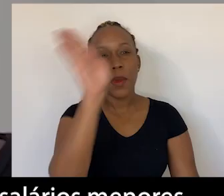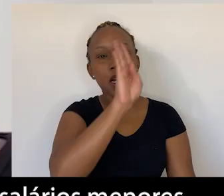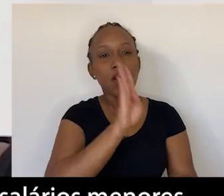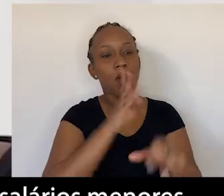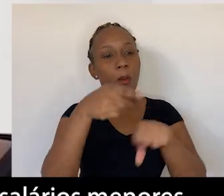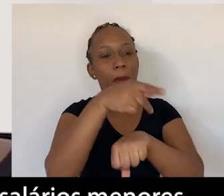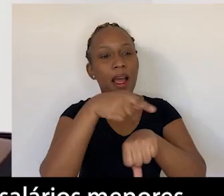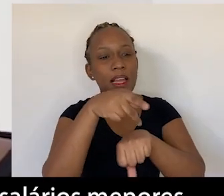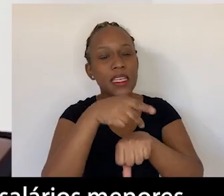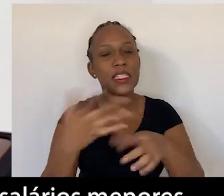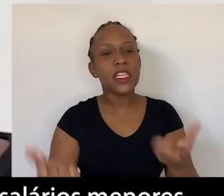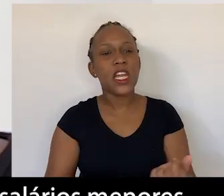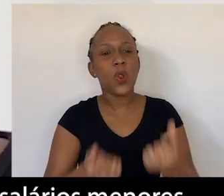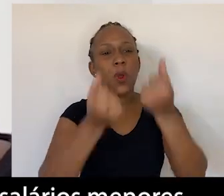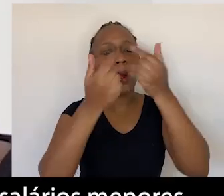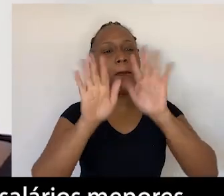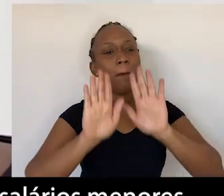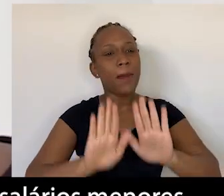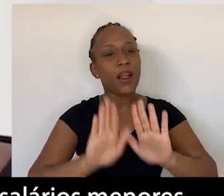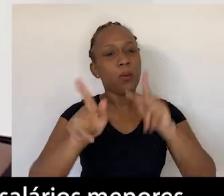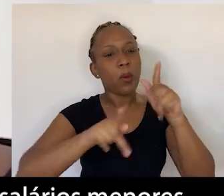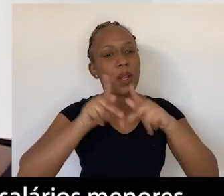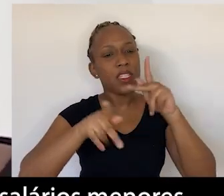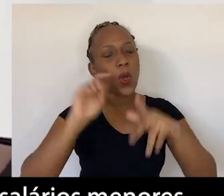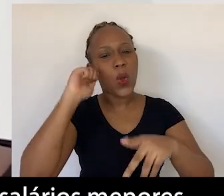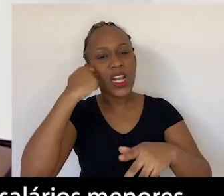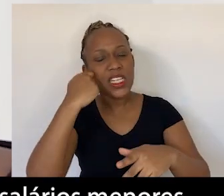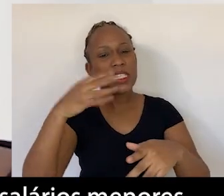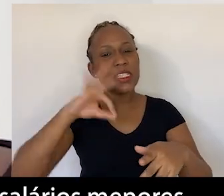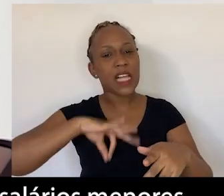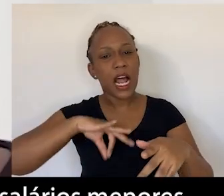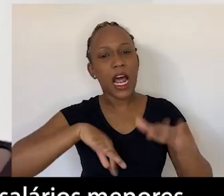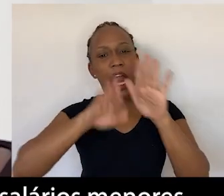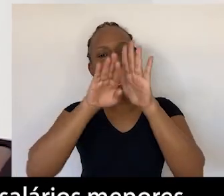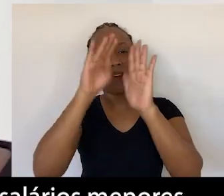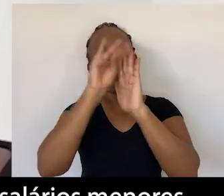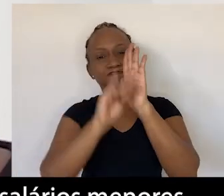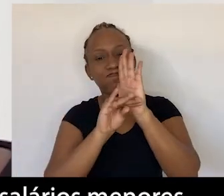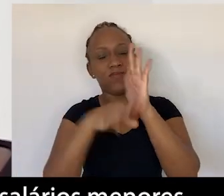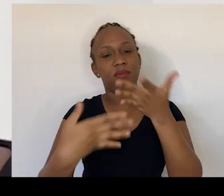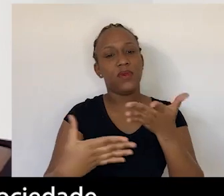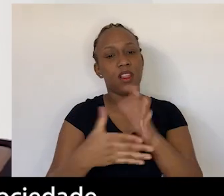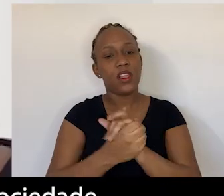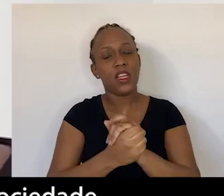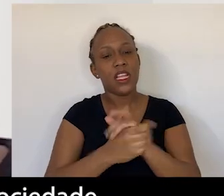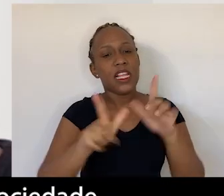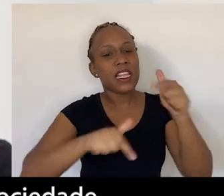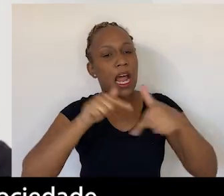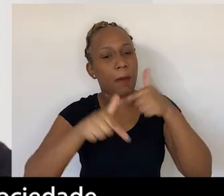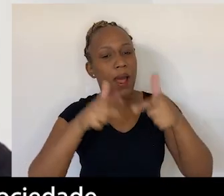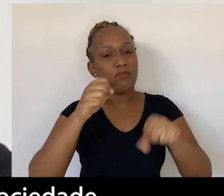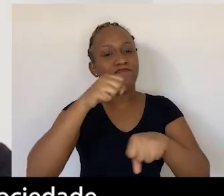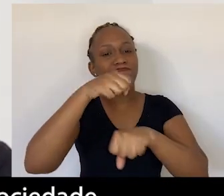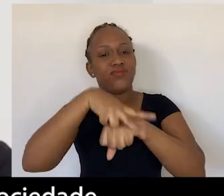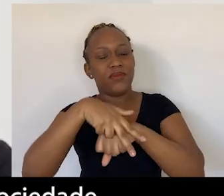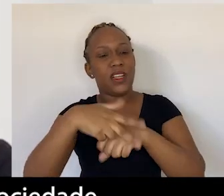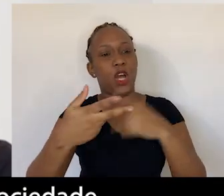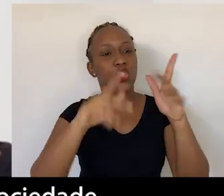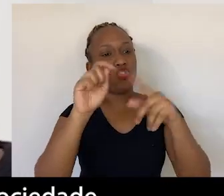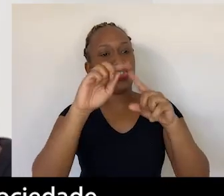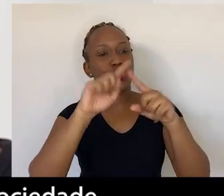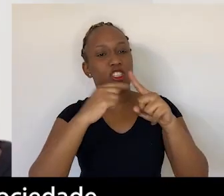O Brasil é um país rico, mas negras e negros recebem salários menores e ocupam as funções